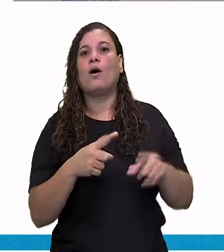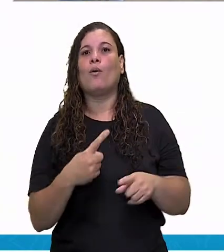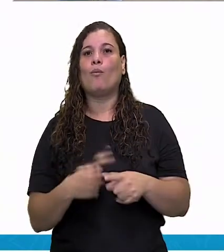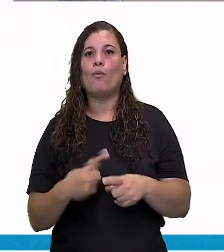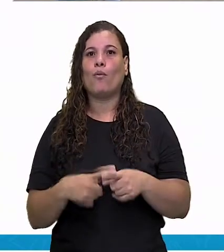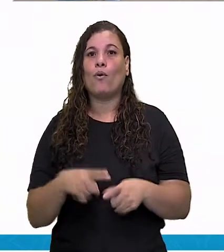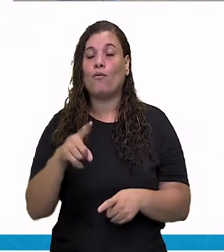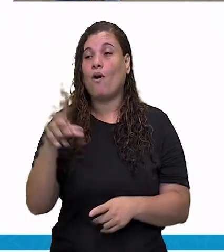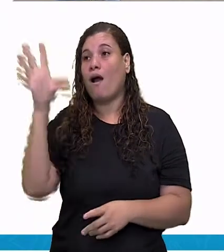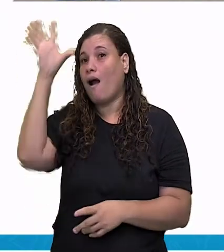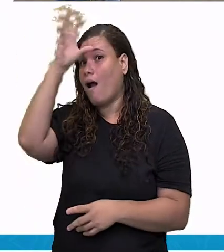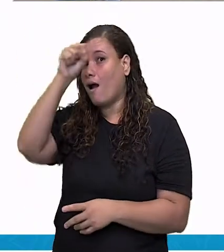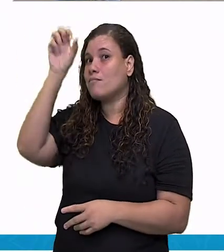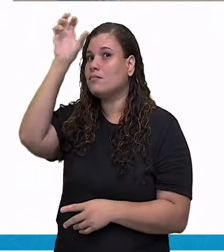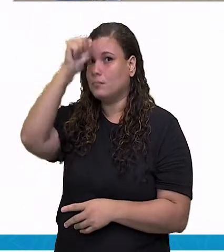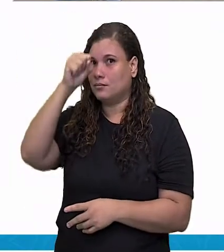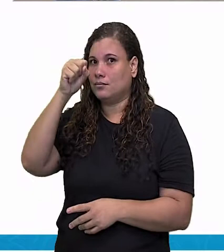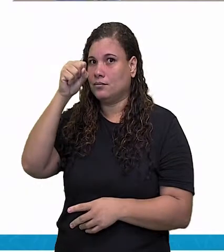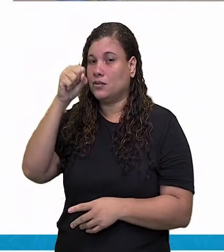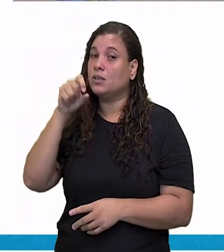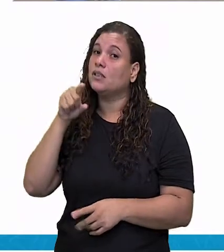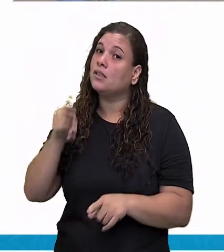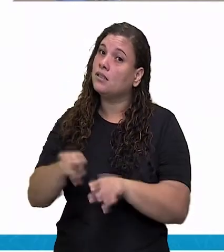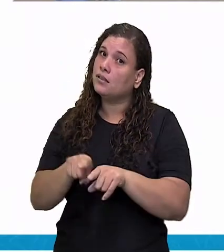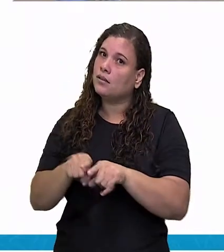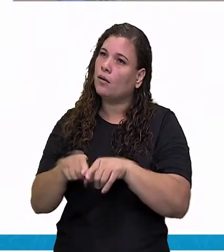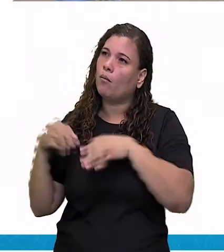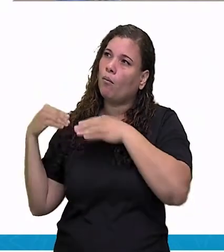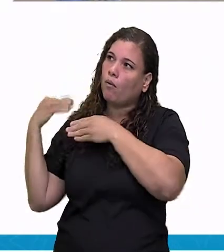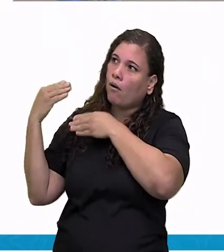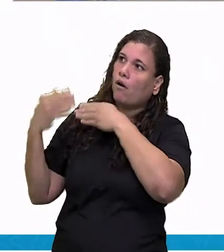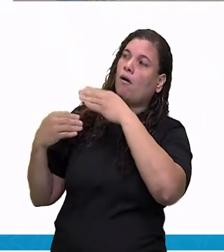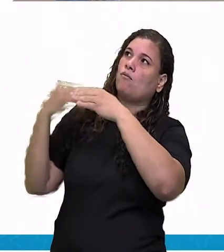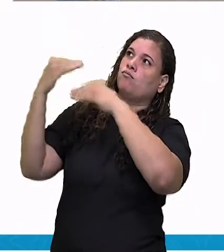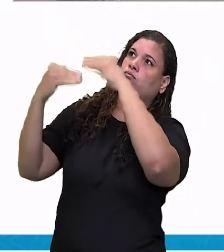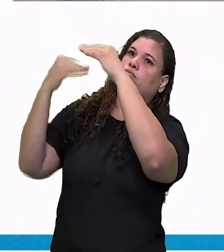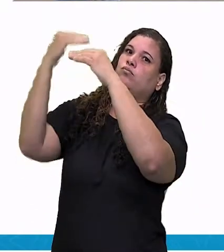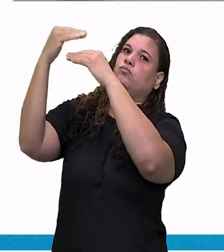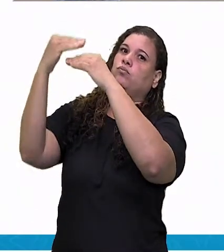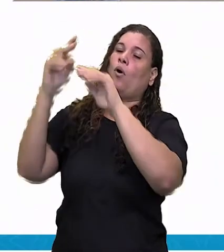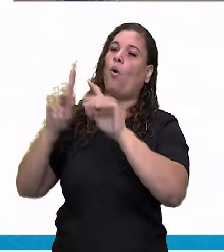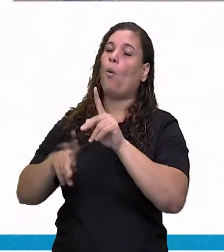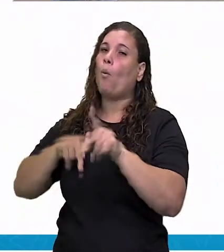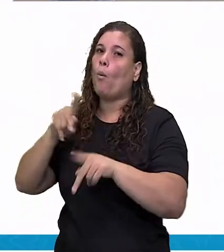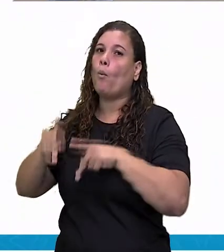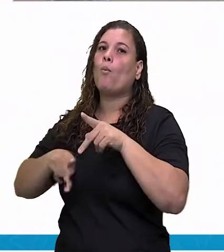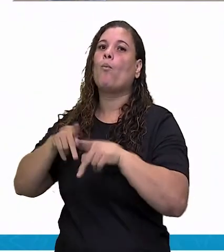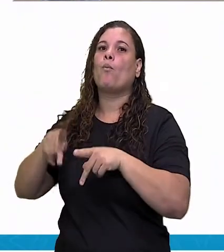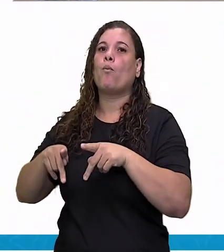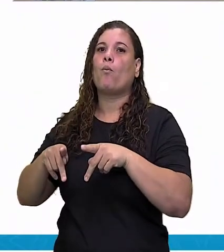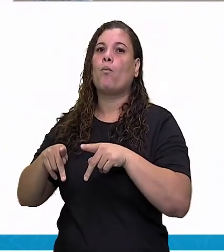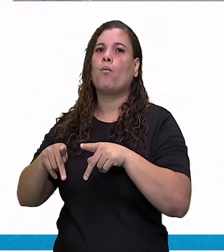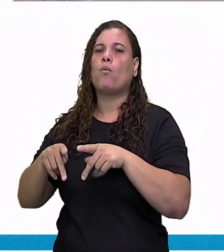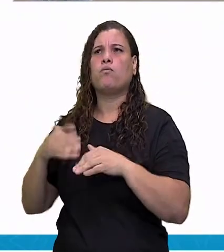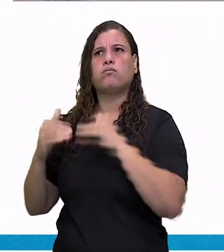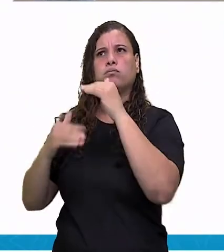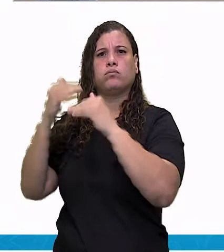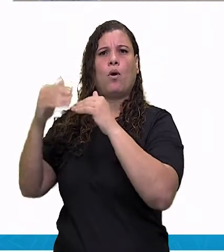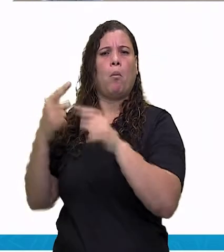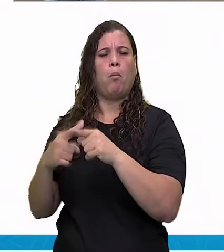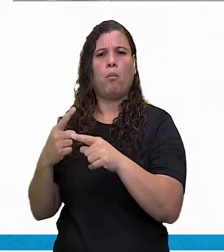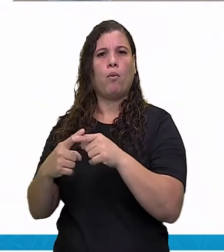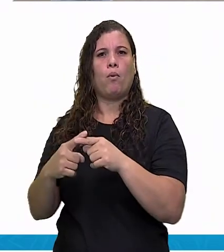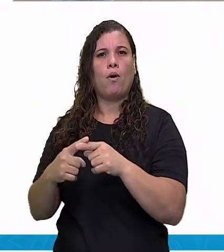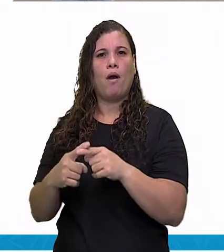e que ajudou no crescimento e desenvolvimento daquele povo. Então, as tradições também são